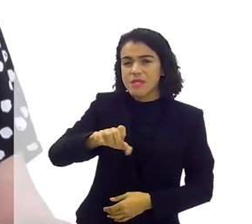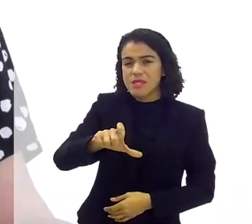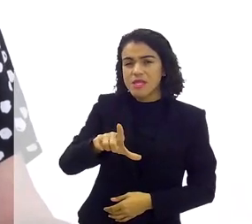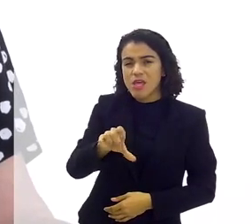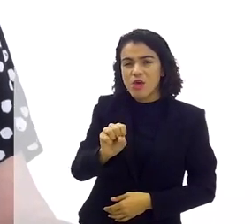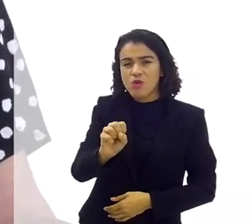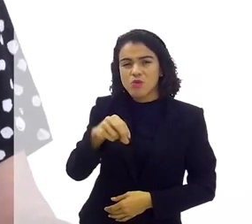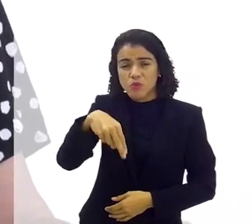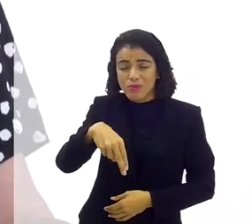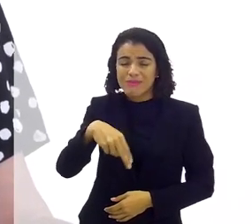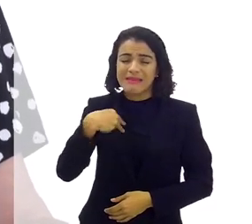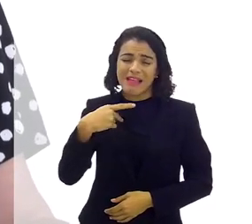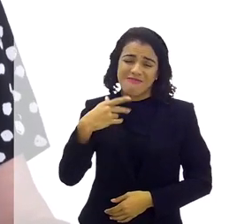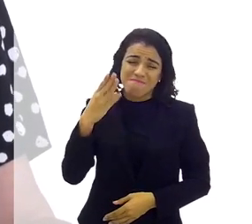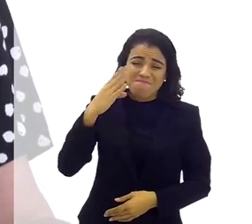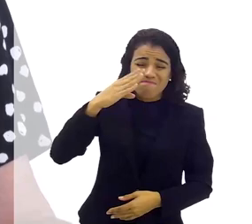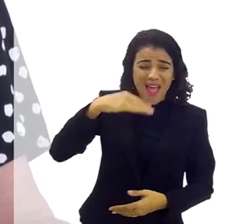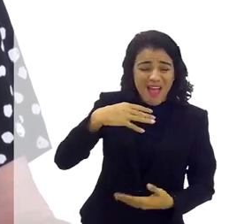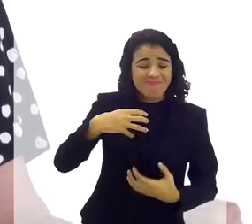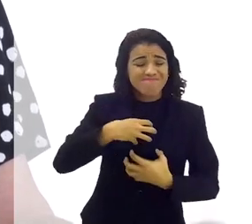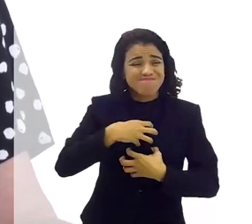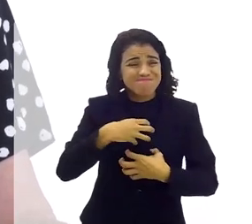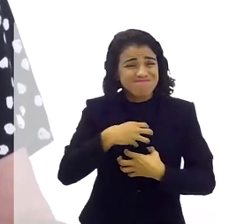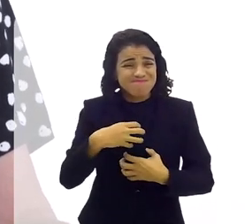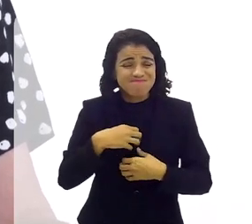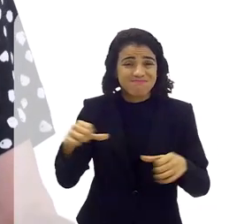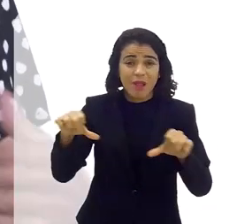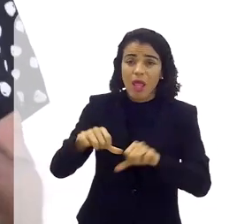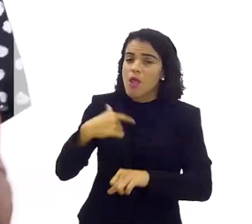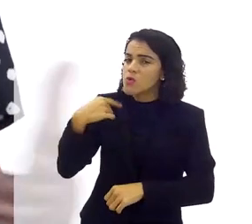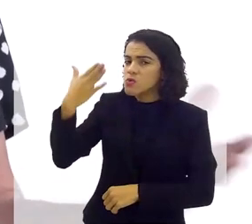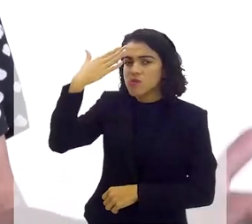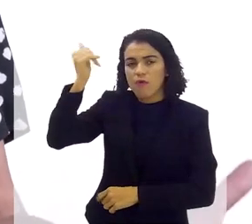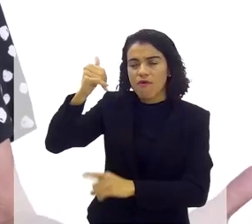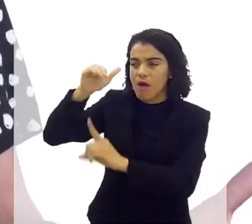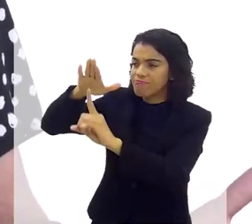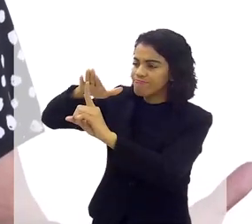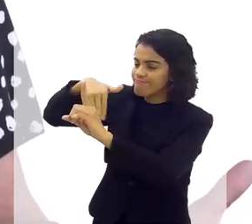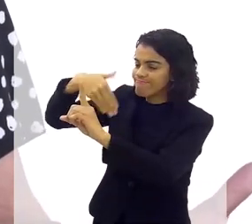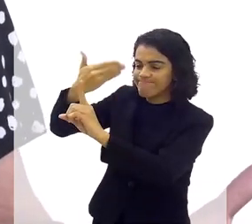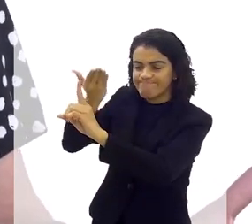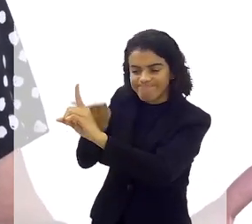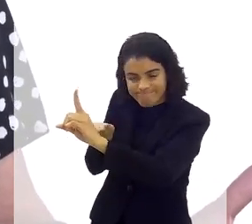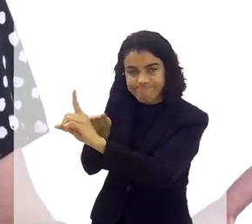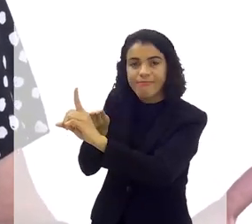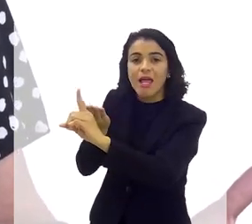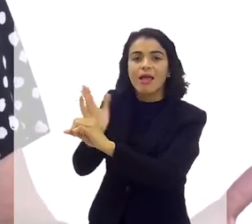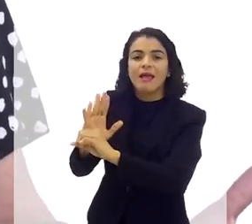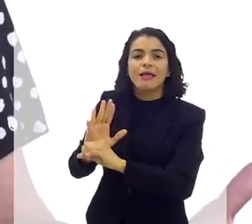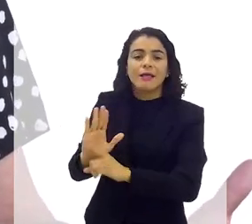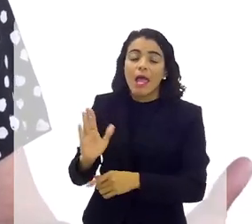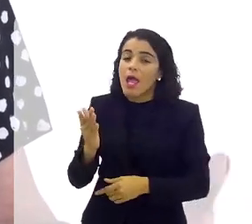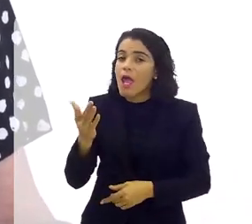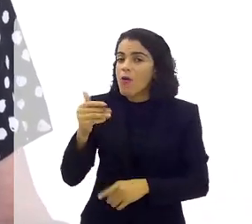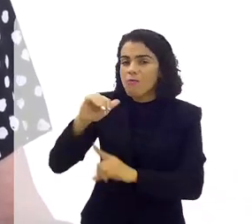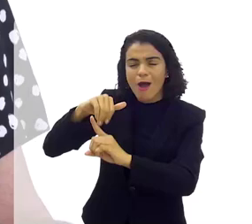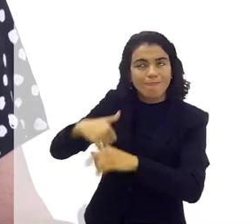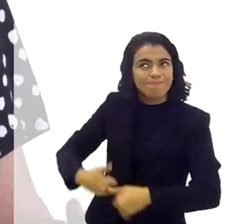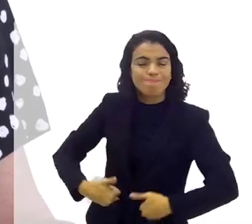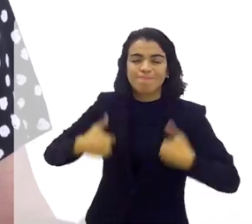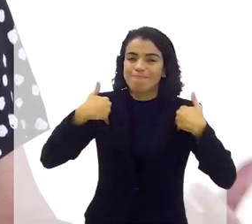o Nelson Xavier estava até mal o bichinho eu sou fã dele adoro o trabalho dele foi